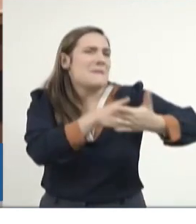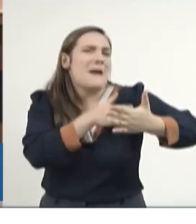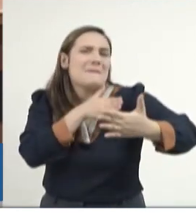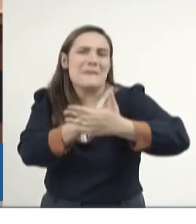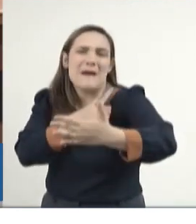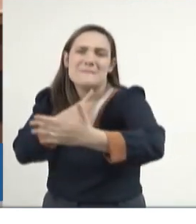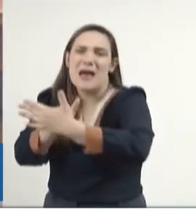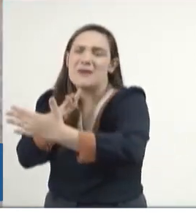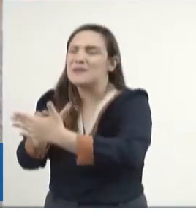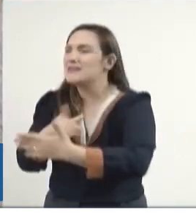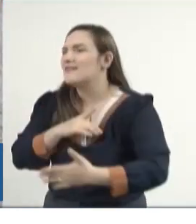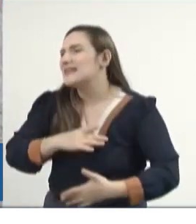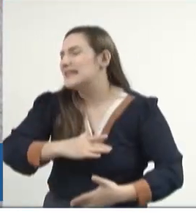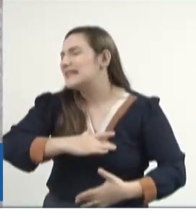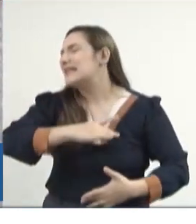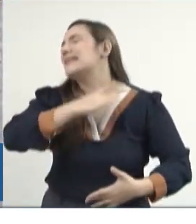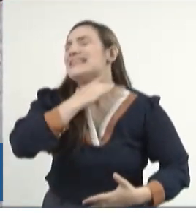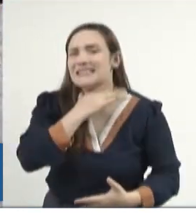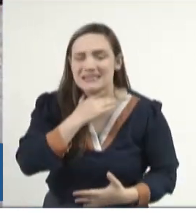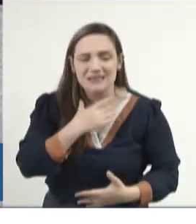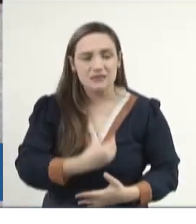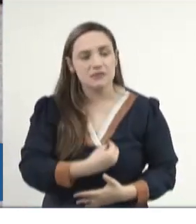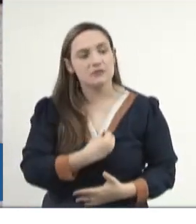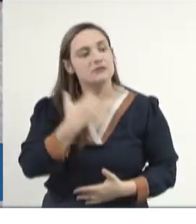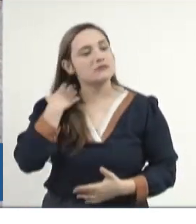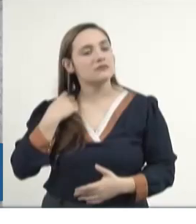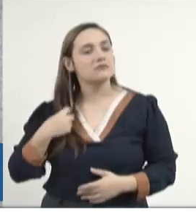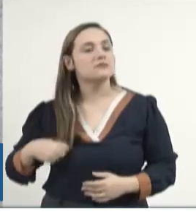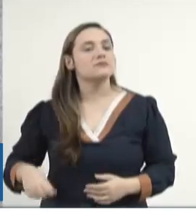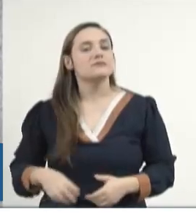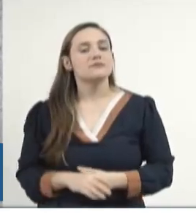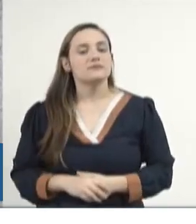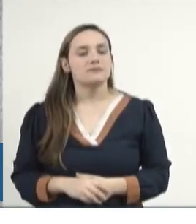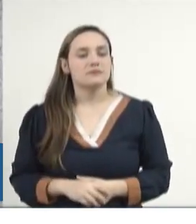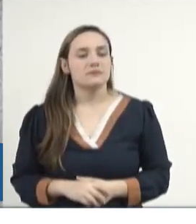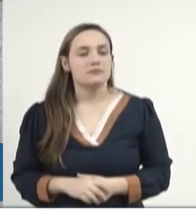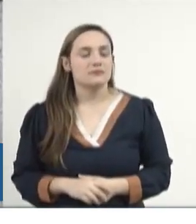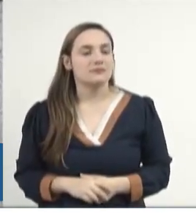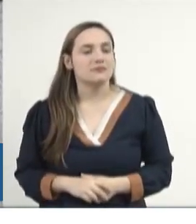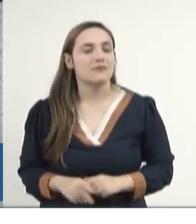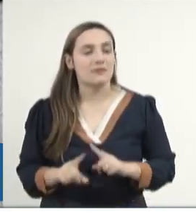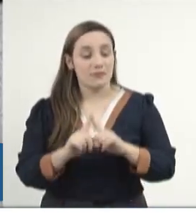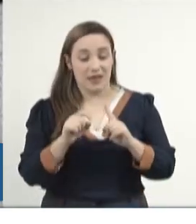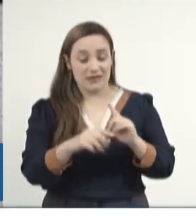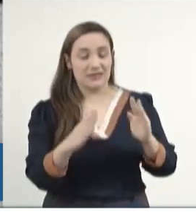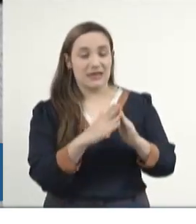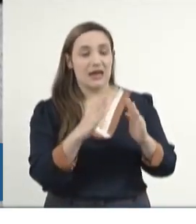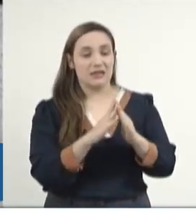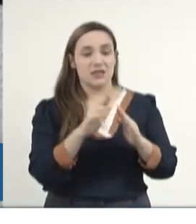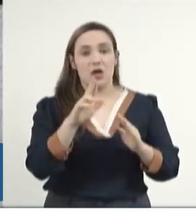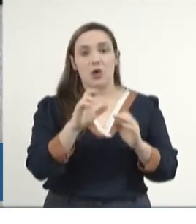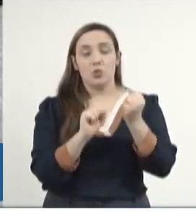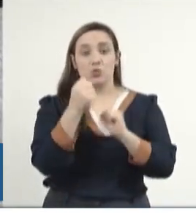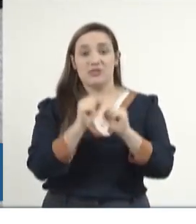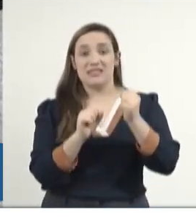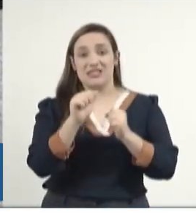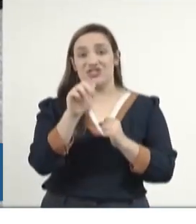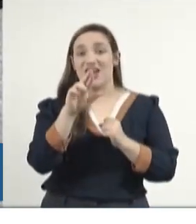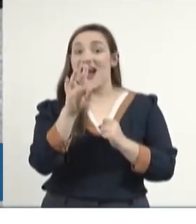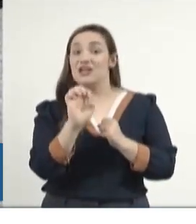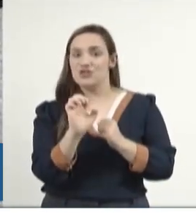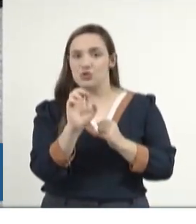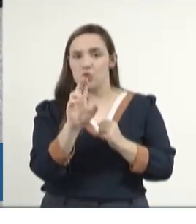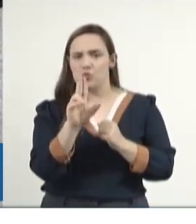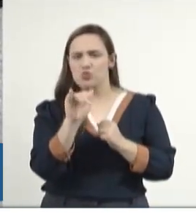crises de vida. E essa casa, Usina de Arte Conceição Ferreira, eu tenho o